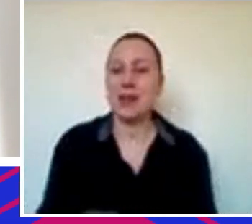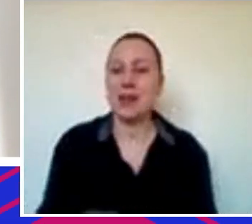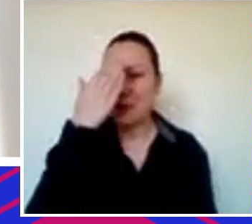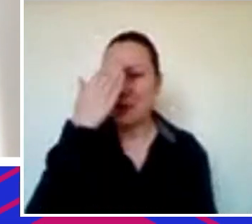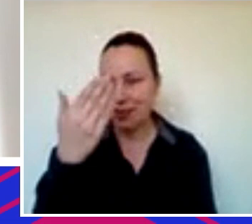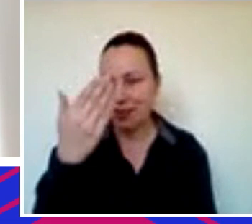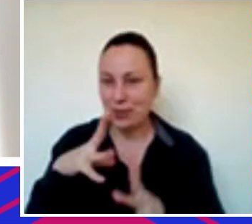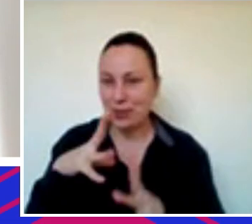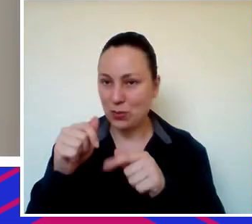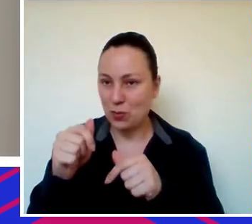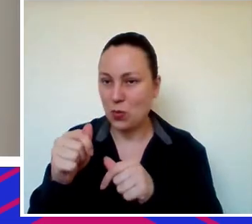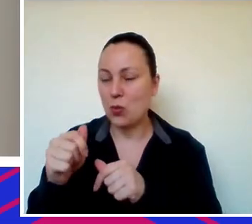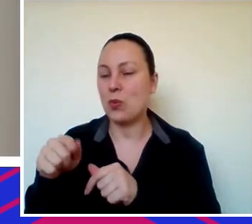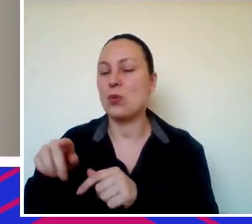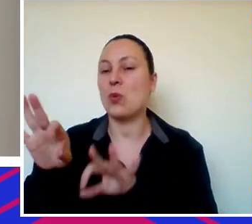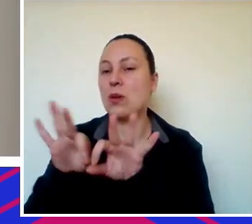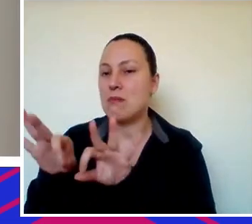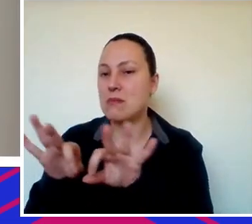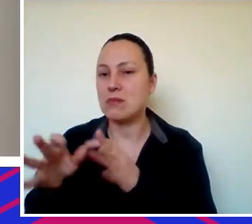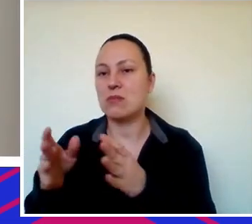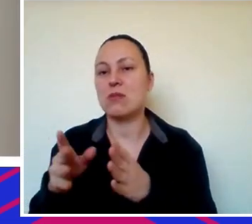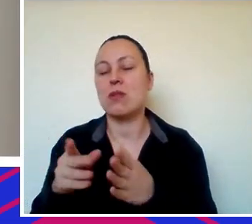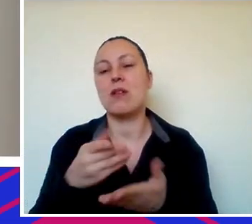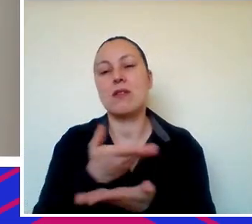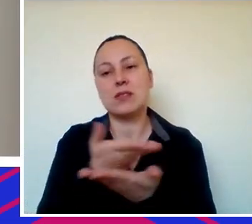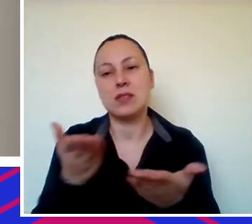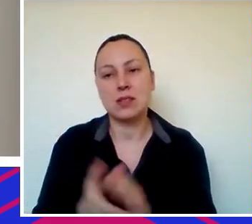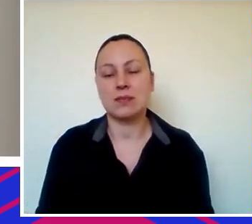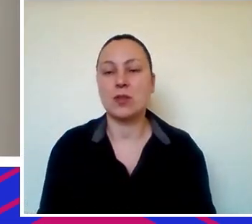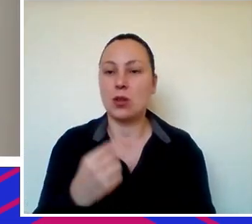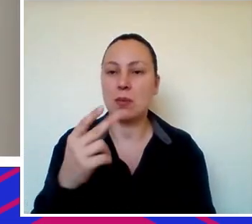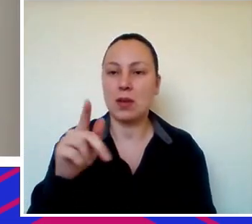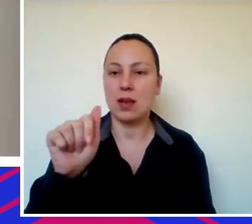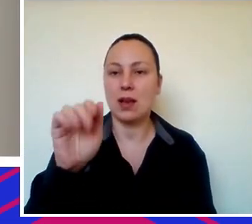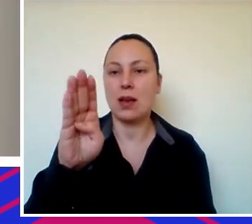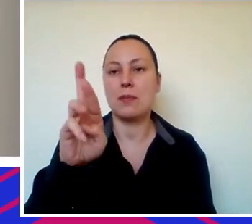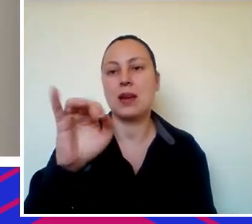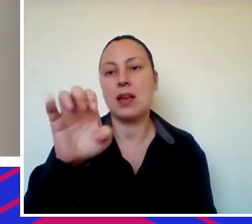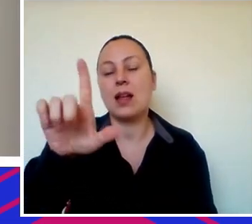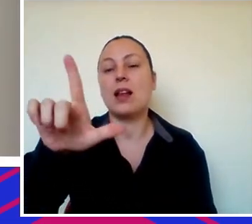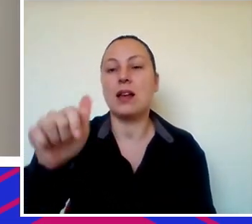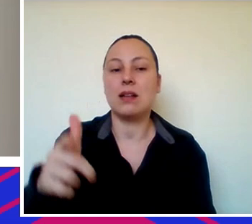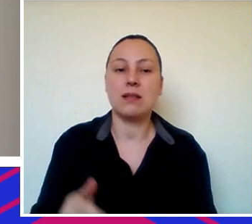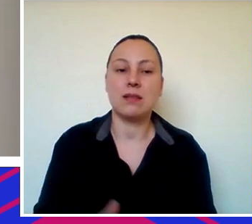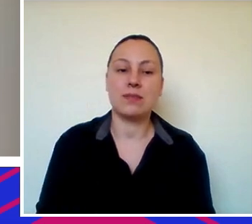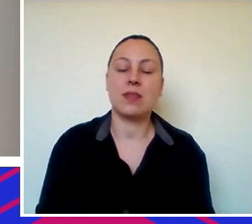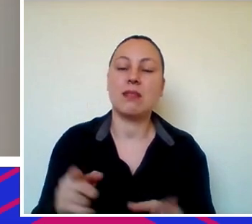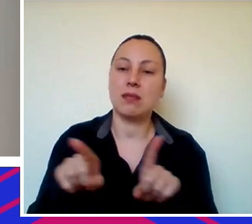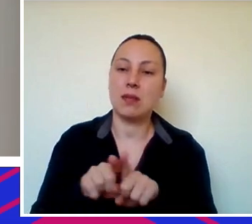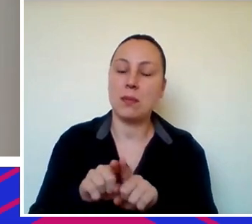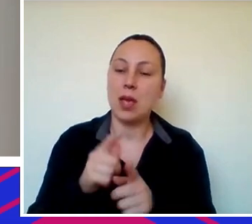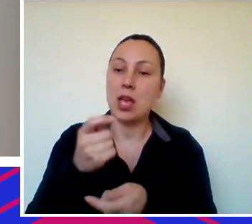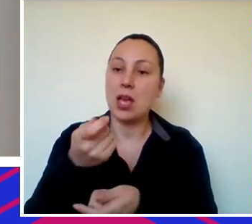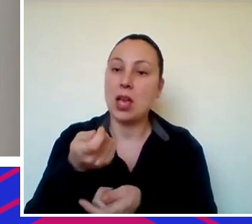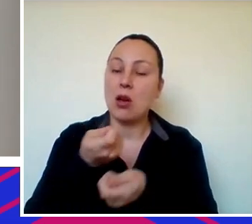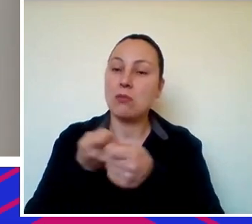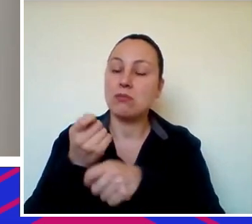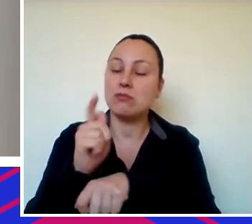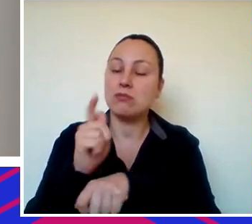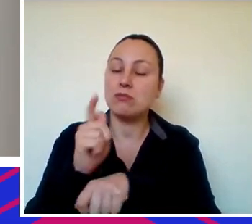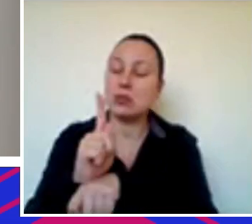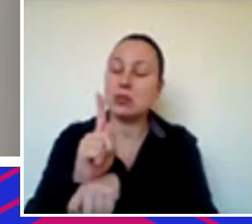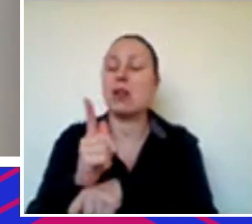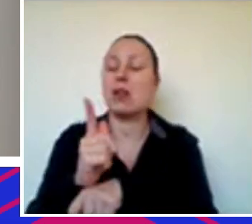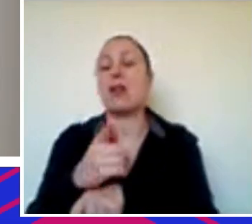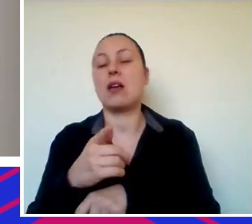pelo convite também. Meu nome é Gabriela Gonçalves. Eu sou gestora do Brasil Venture Debt. Nós somos o fundo pioneiro